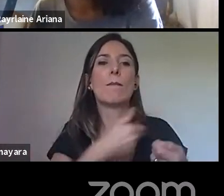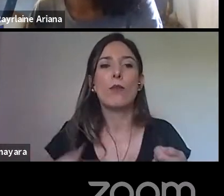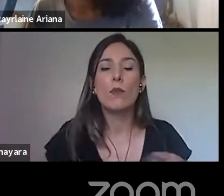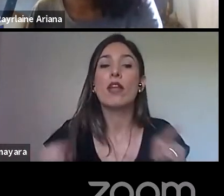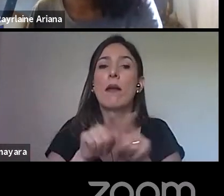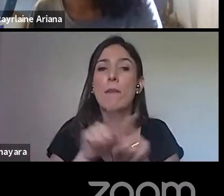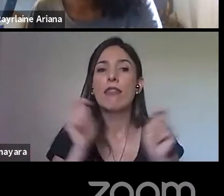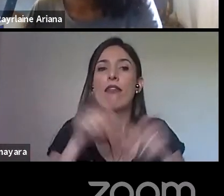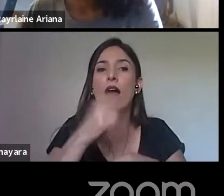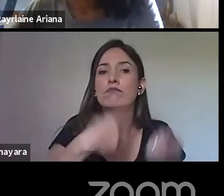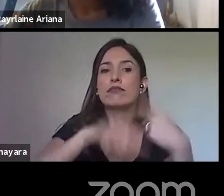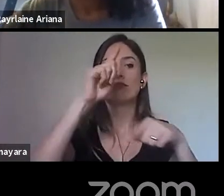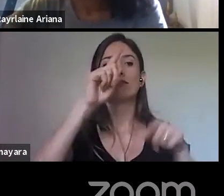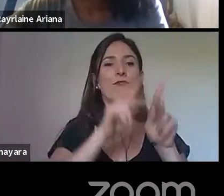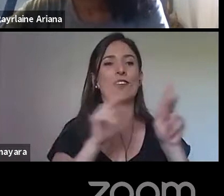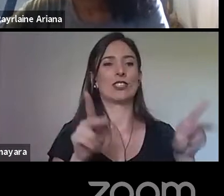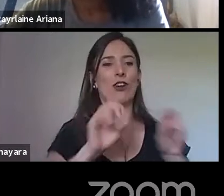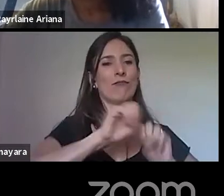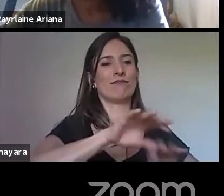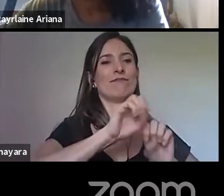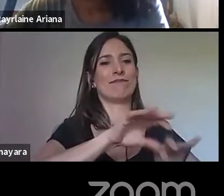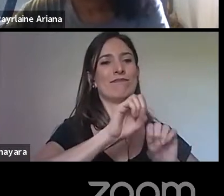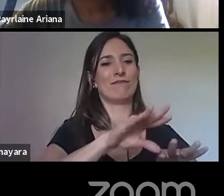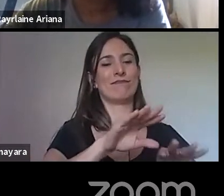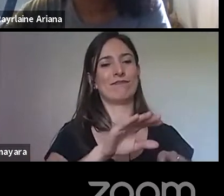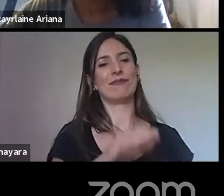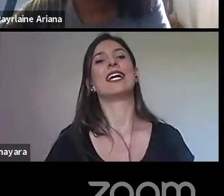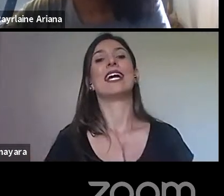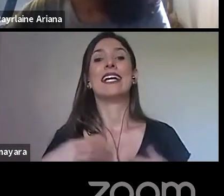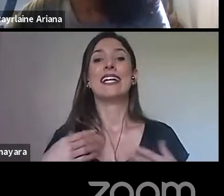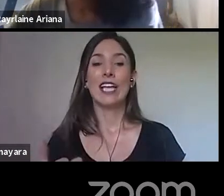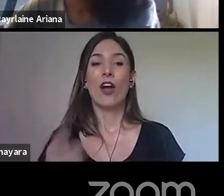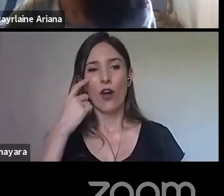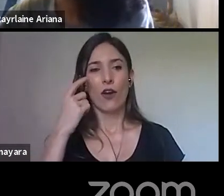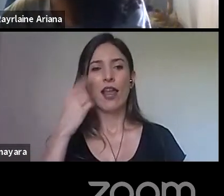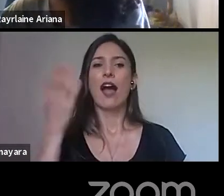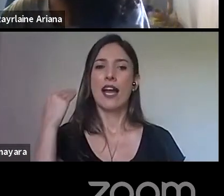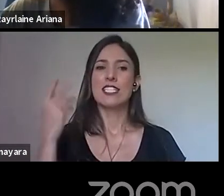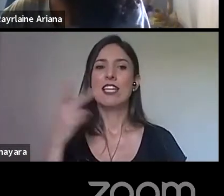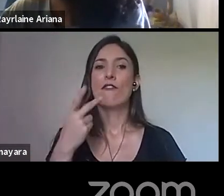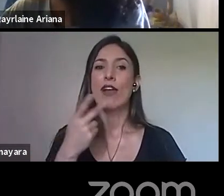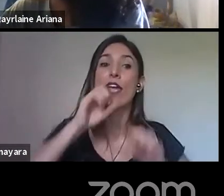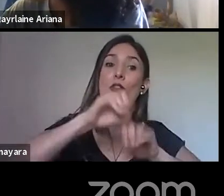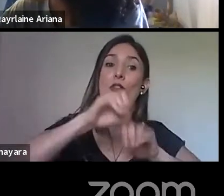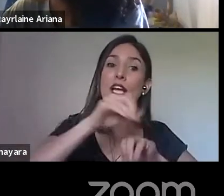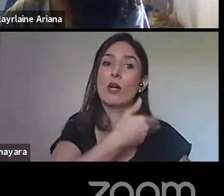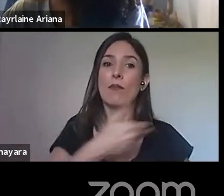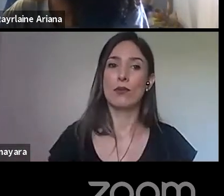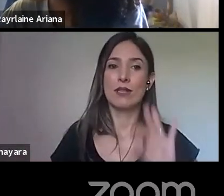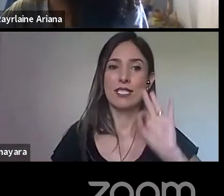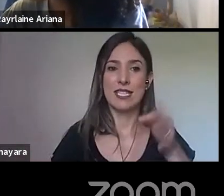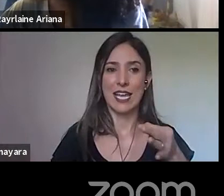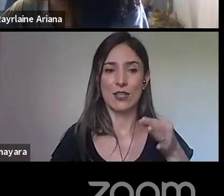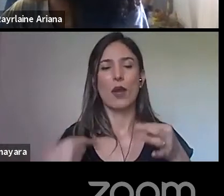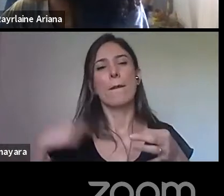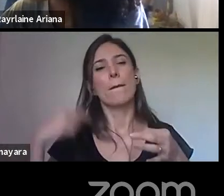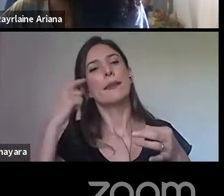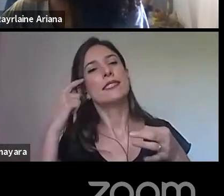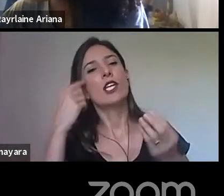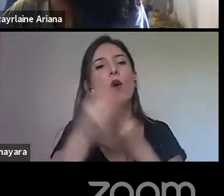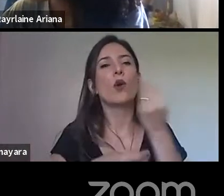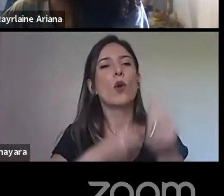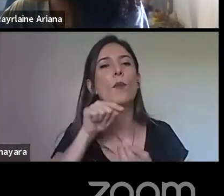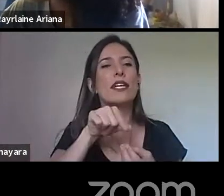outro lado, e aí agora eu vou fazer uma parte, até agora eu estava falando de uma educação pública, e aí pensando como que isso vai se